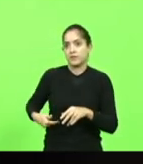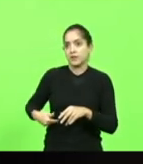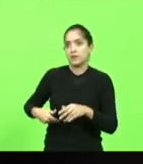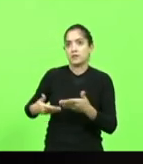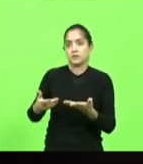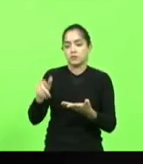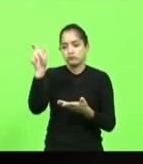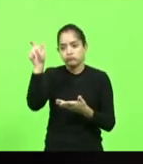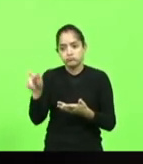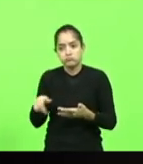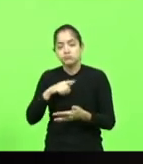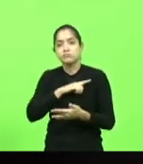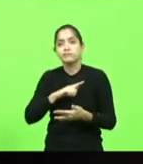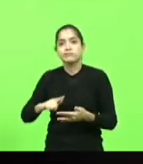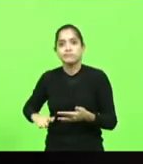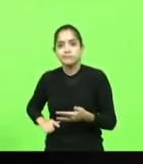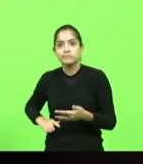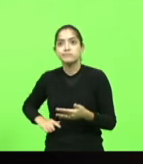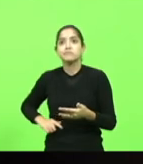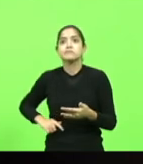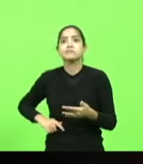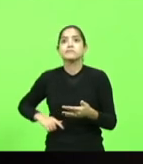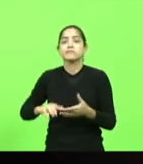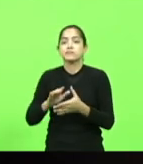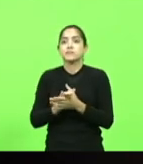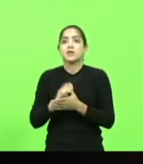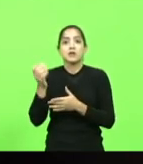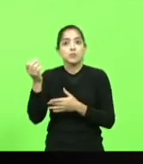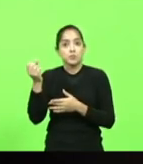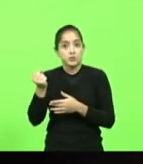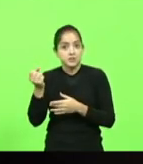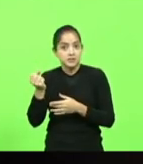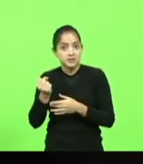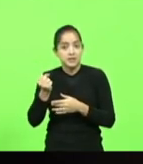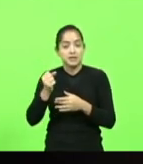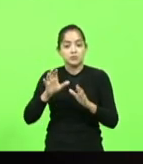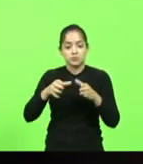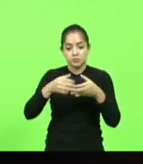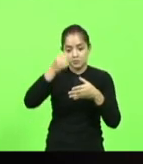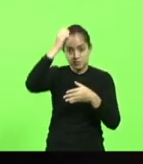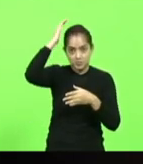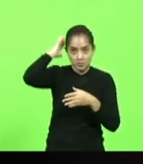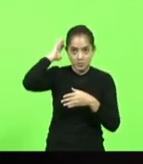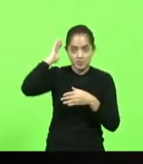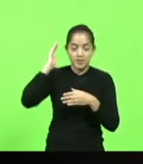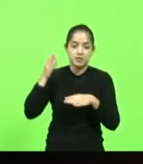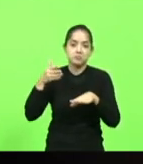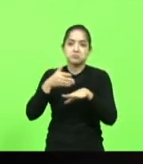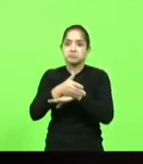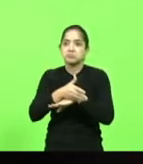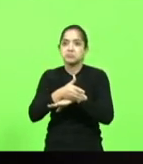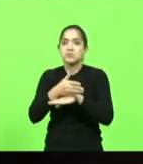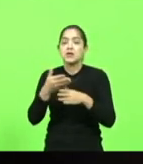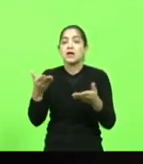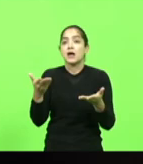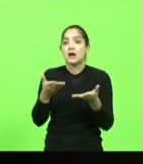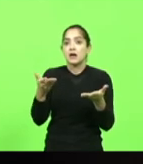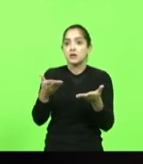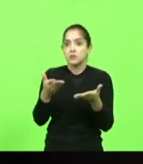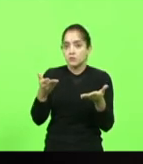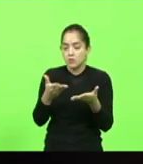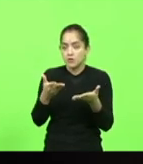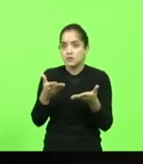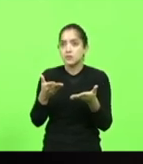aposentado do bombeiro que se elegeu sem saber nada e que entrou no barco de 17 agora e